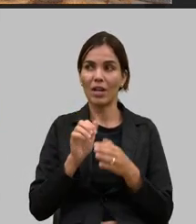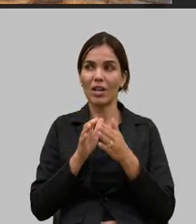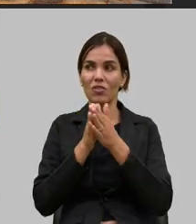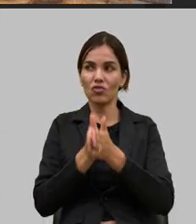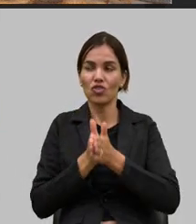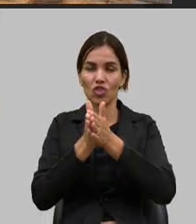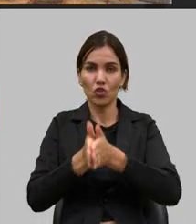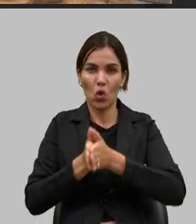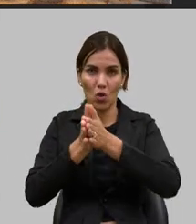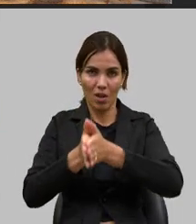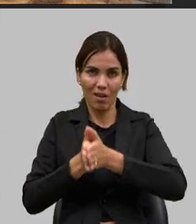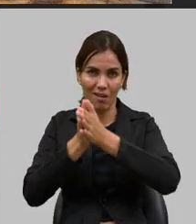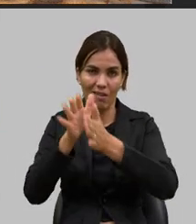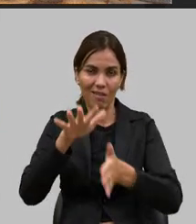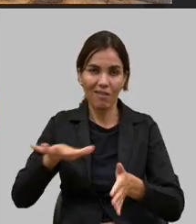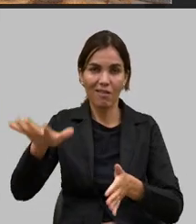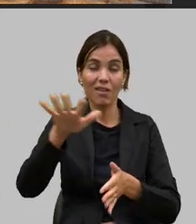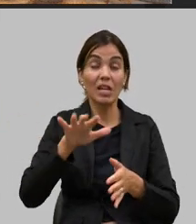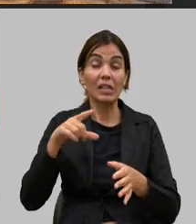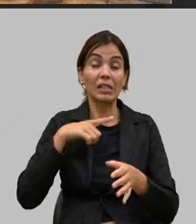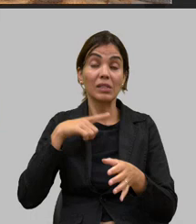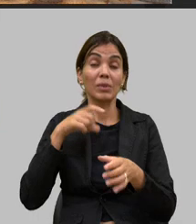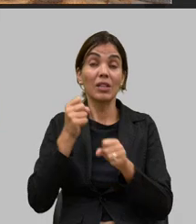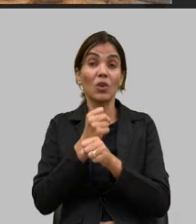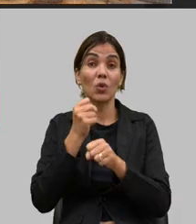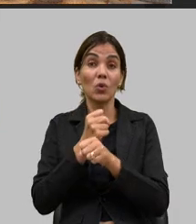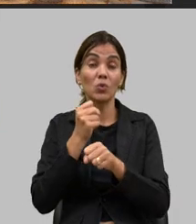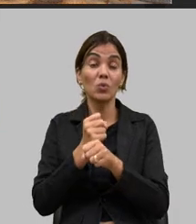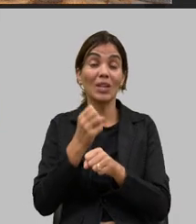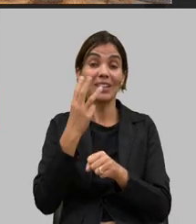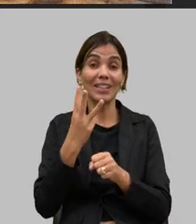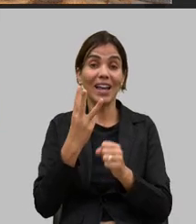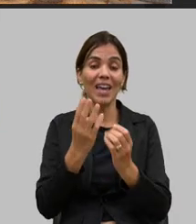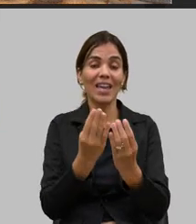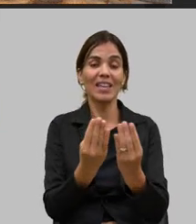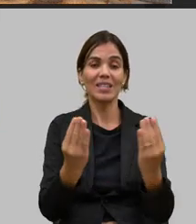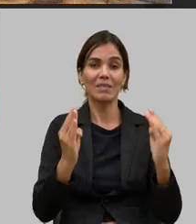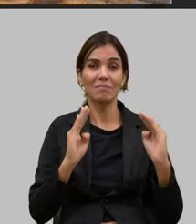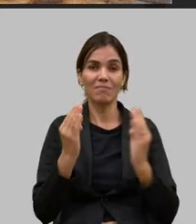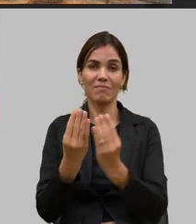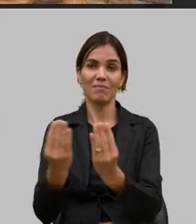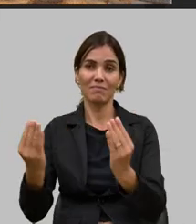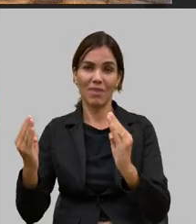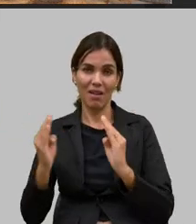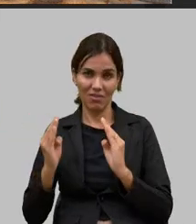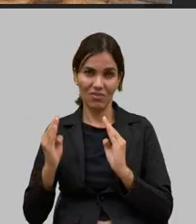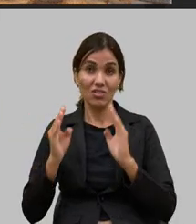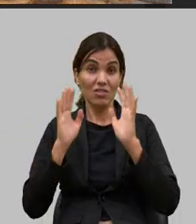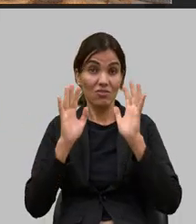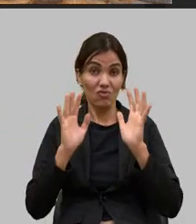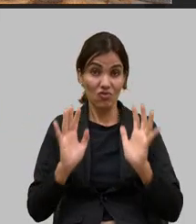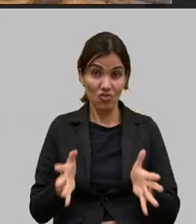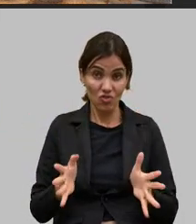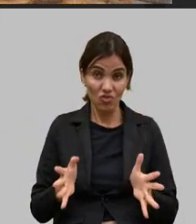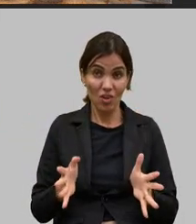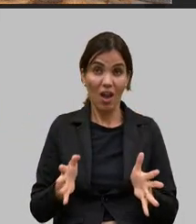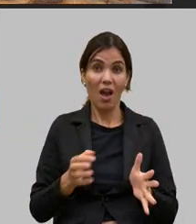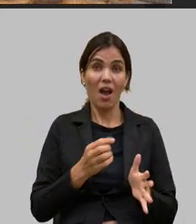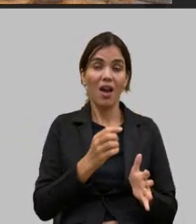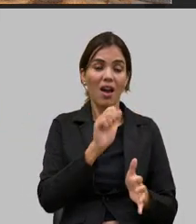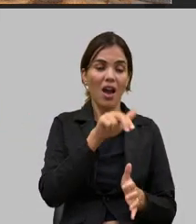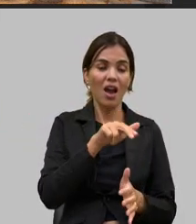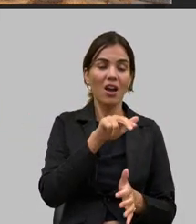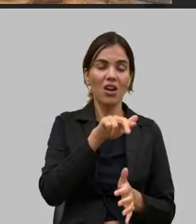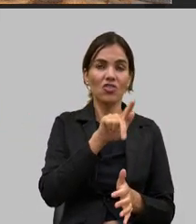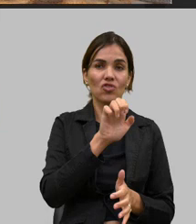Sim Jequitinhonha e nós estamos construindo lá três barragens na verdade já construímos a barragem de Angelândia estamos construindo a barragem de Turmalina e de